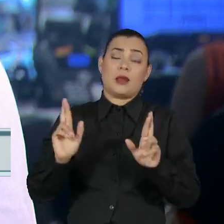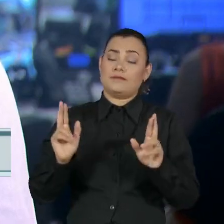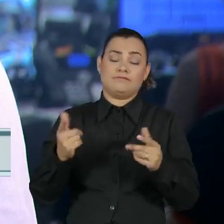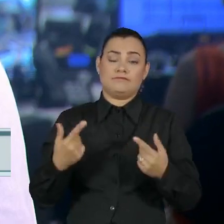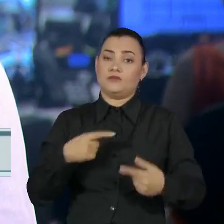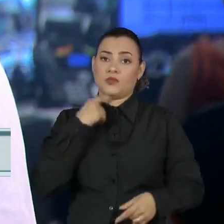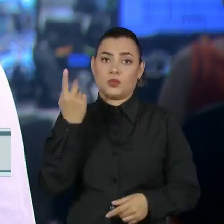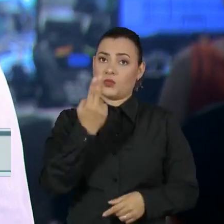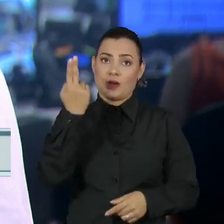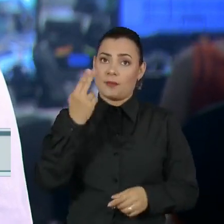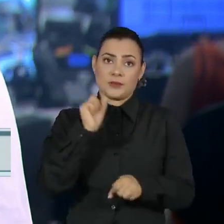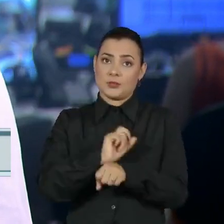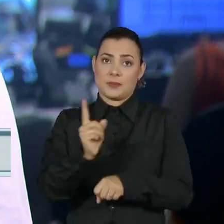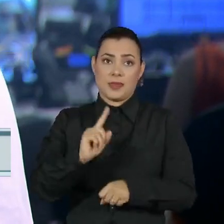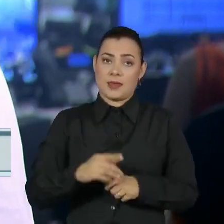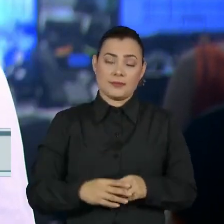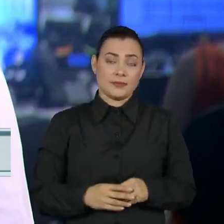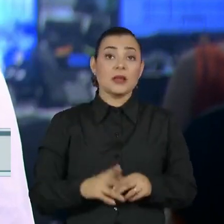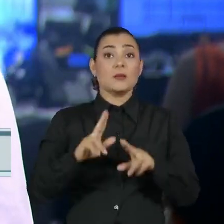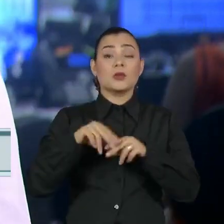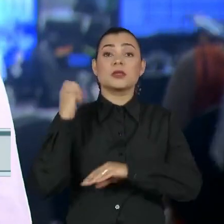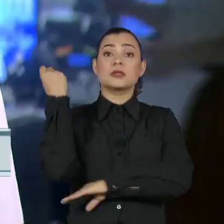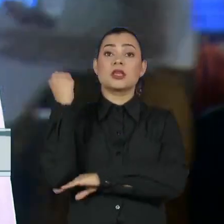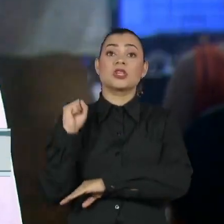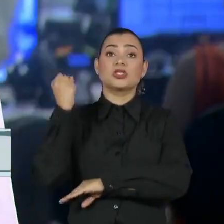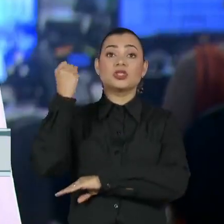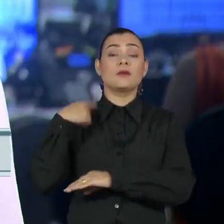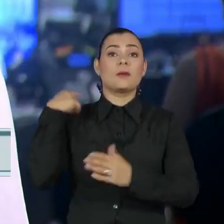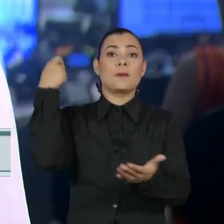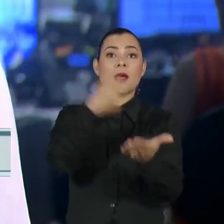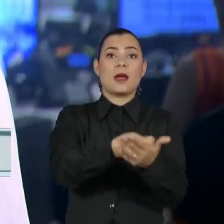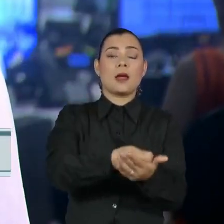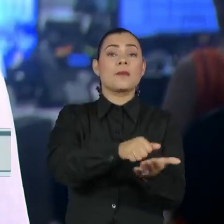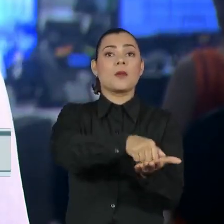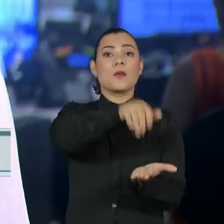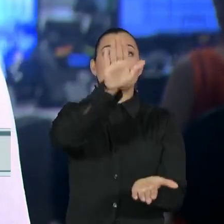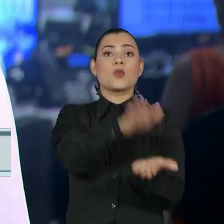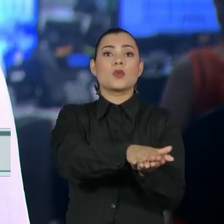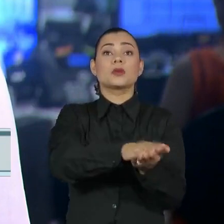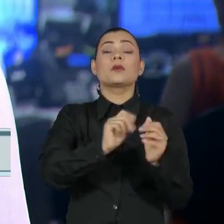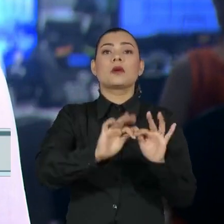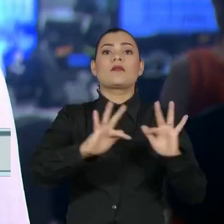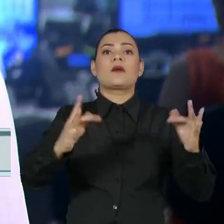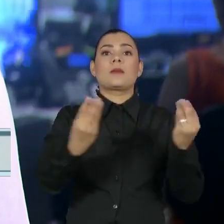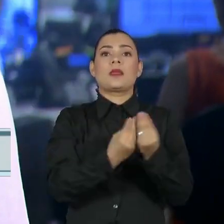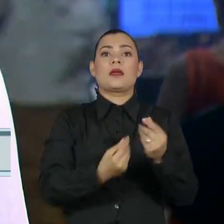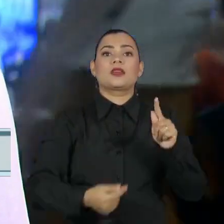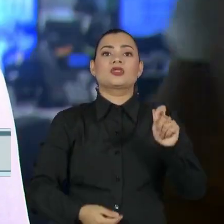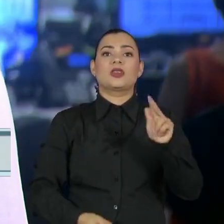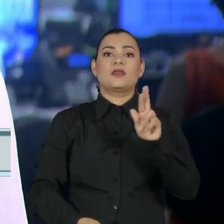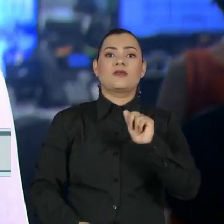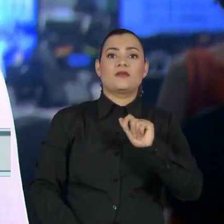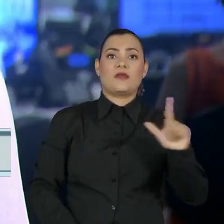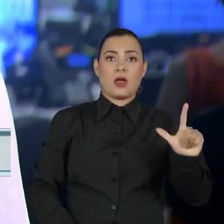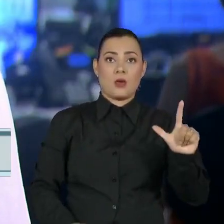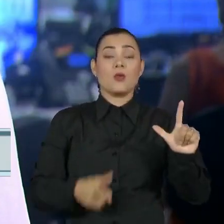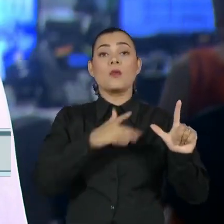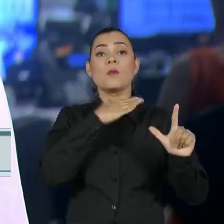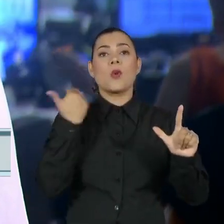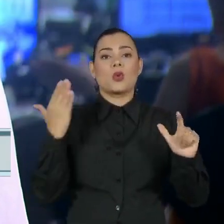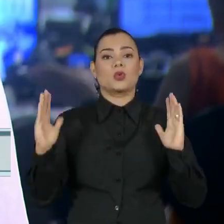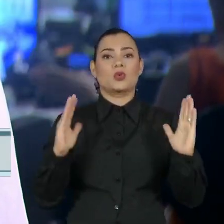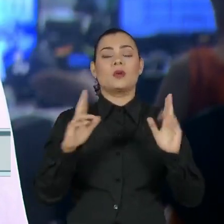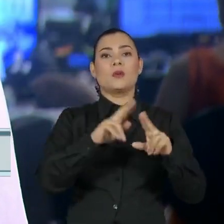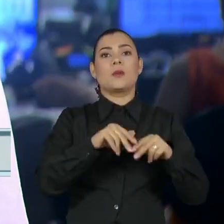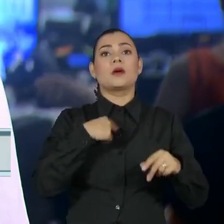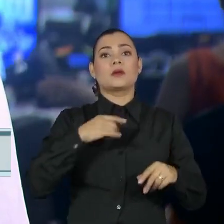A Justiça Federal de Sergipe determinou o pagamento de indenização aos familiares de Genivaldo Santos, morto durante a